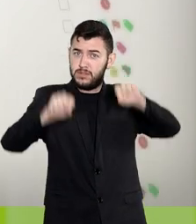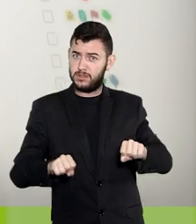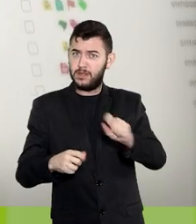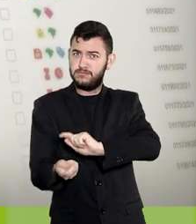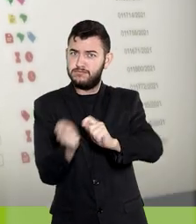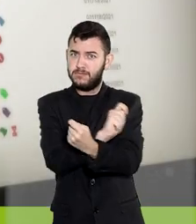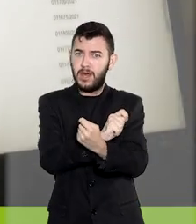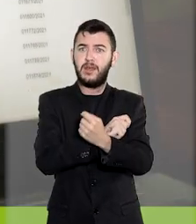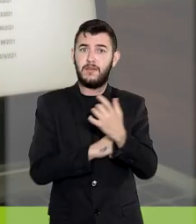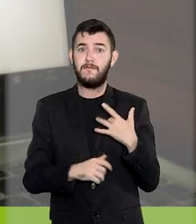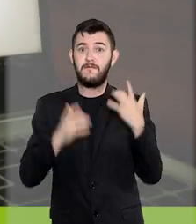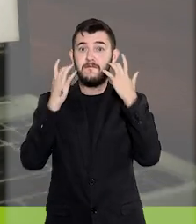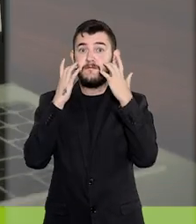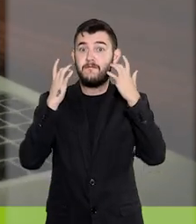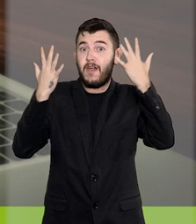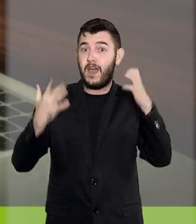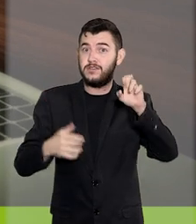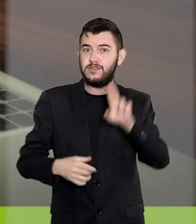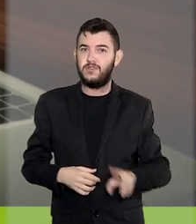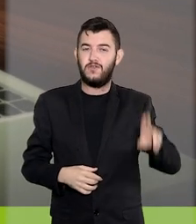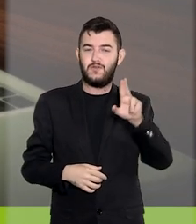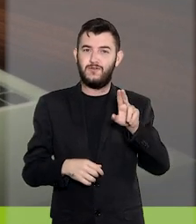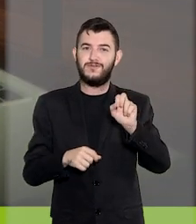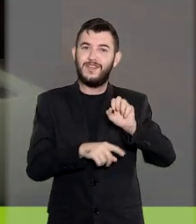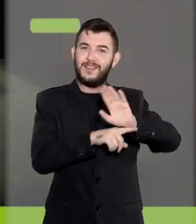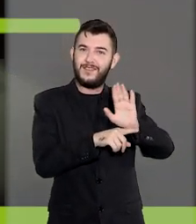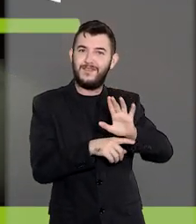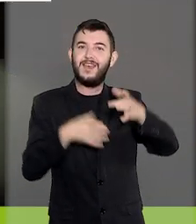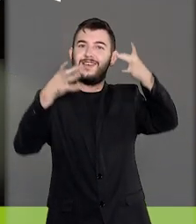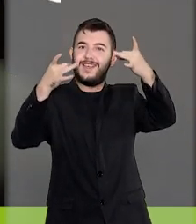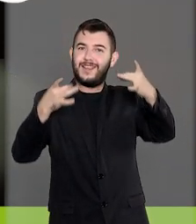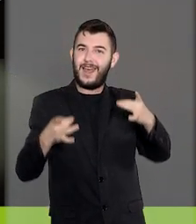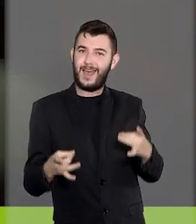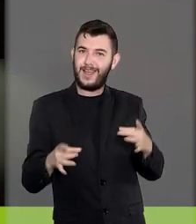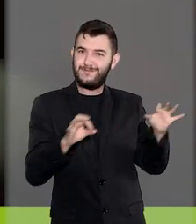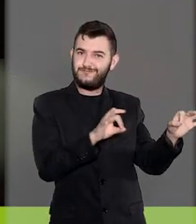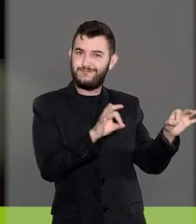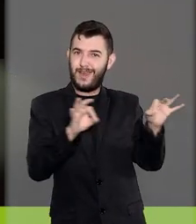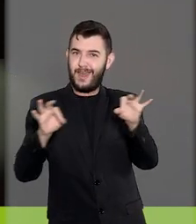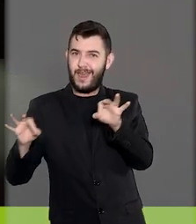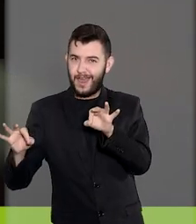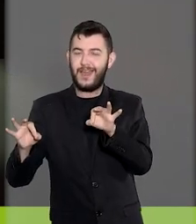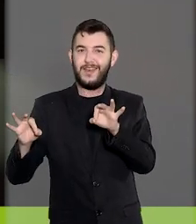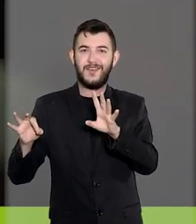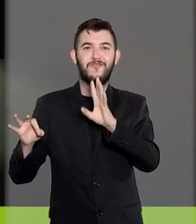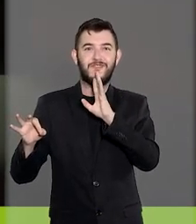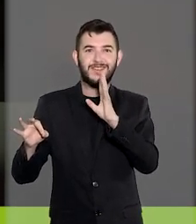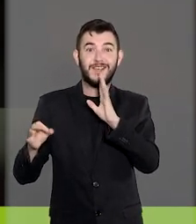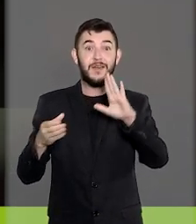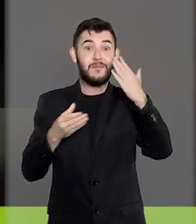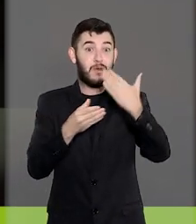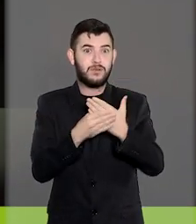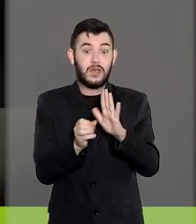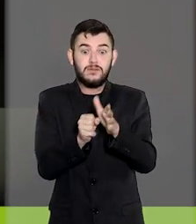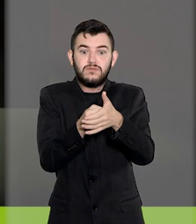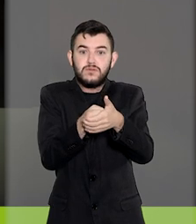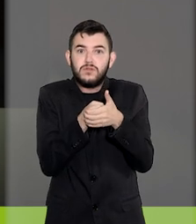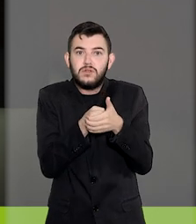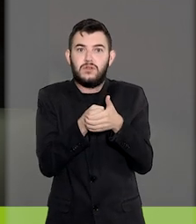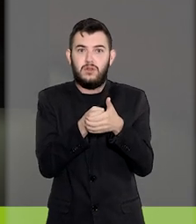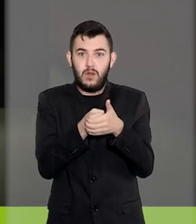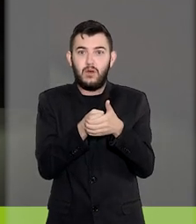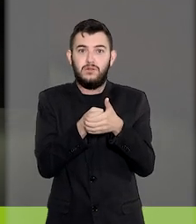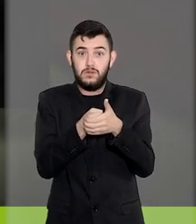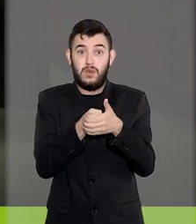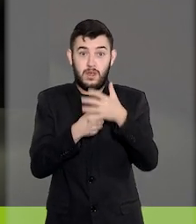sistema. Neste vídeo, você vai conhecer todos os detalhes dos processos sigilosos. O acesso a esses